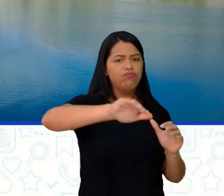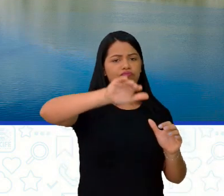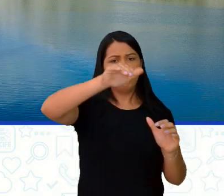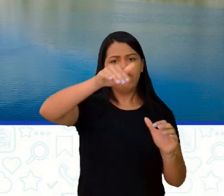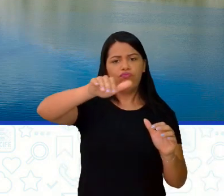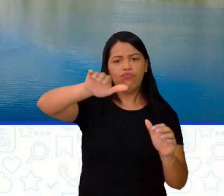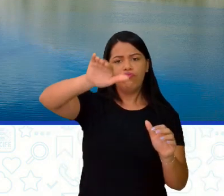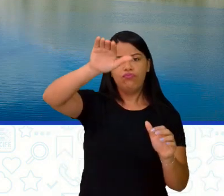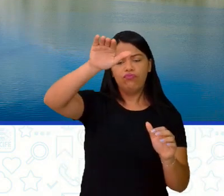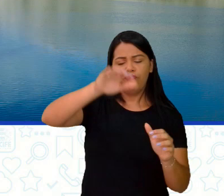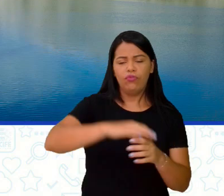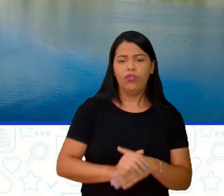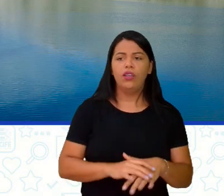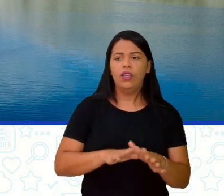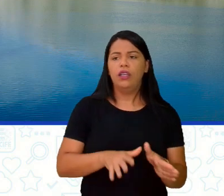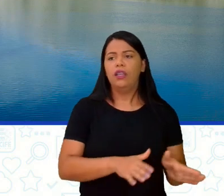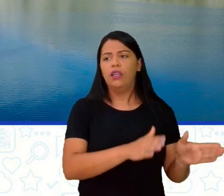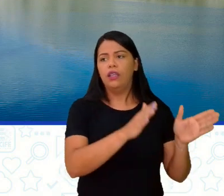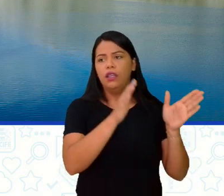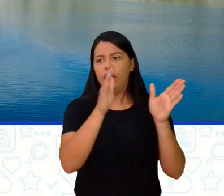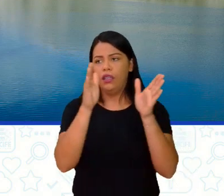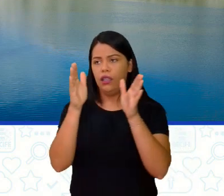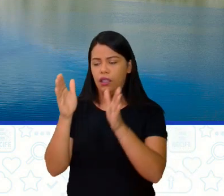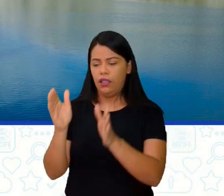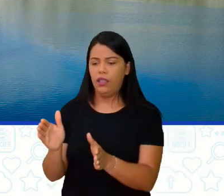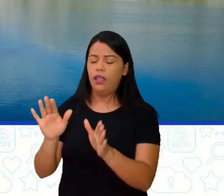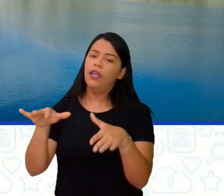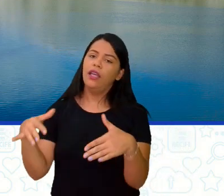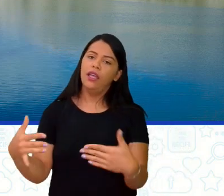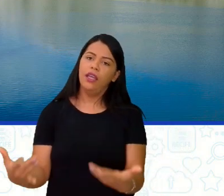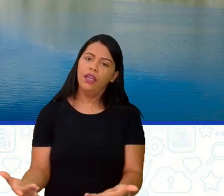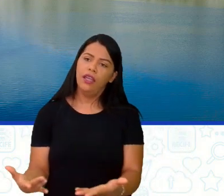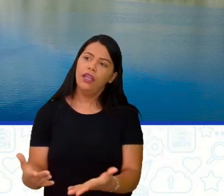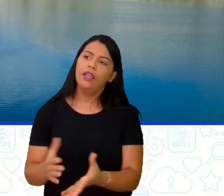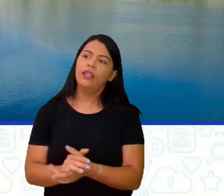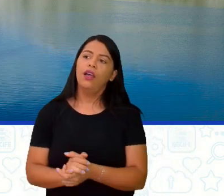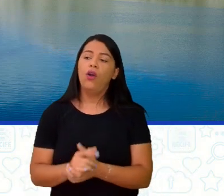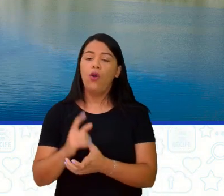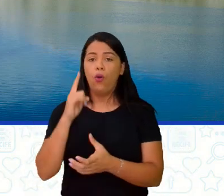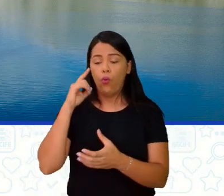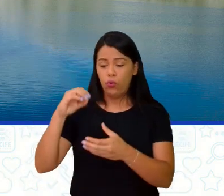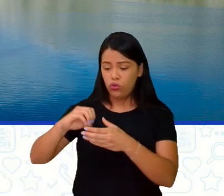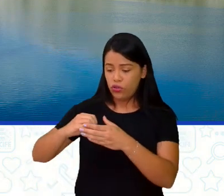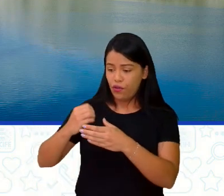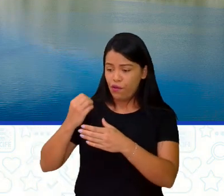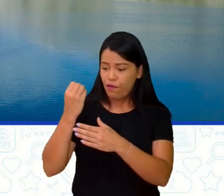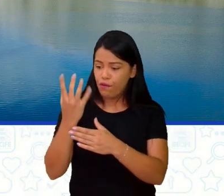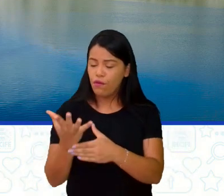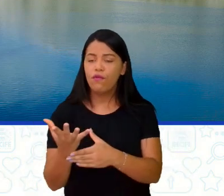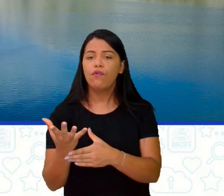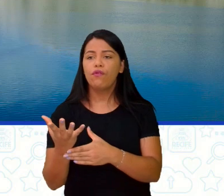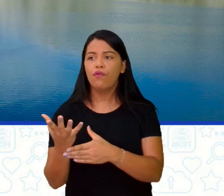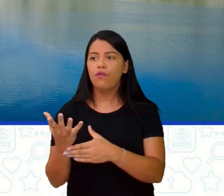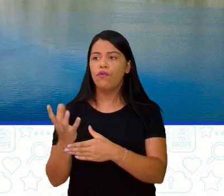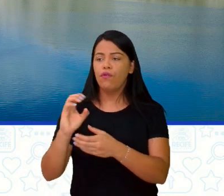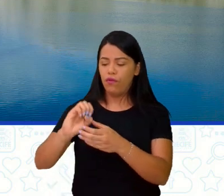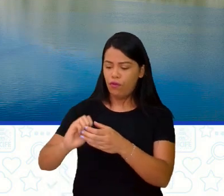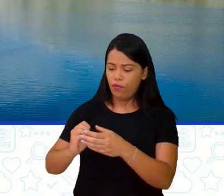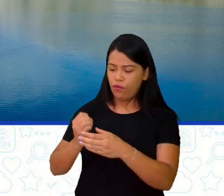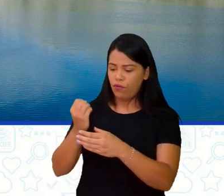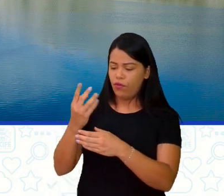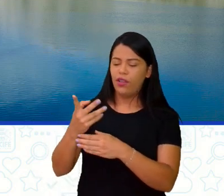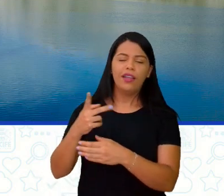agentes externos, por isso que vem ali o exógeno, ex, né? Em português a gente chama de